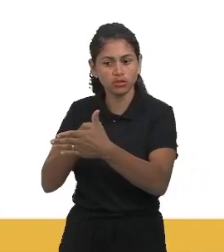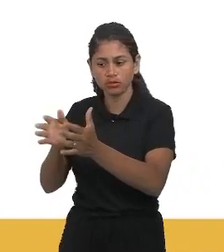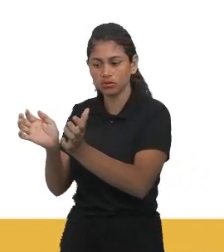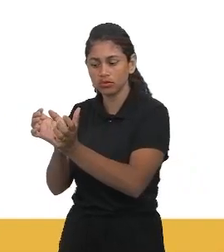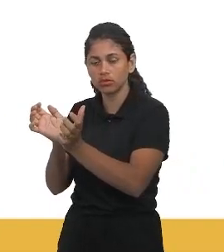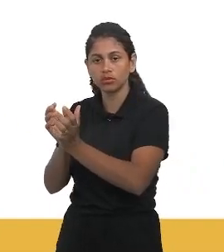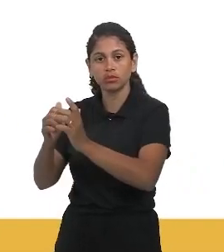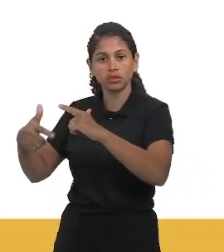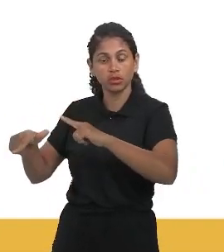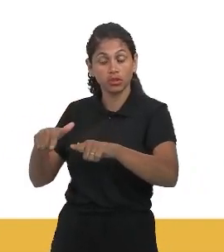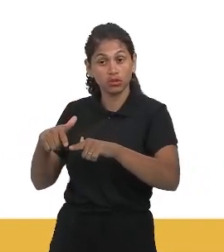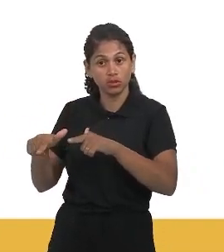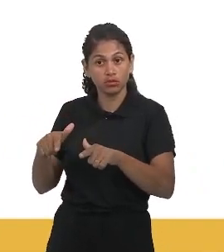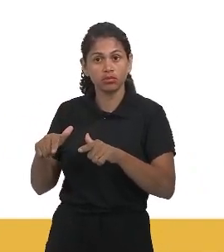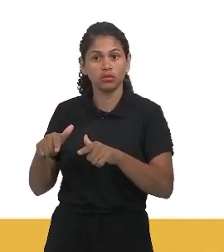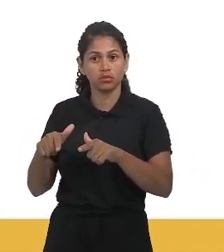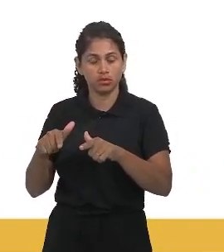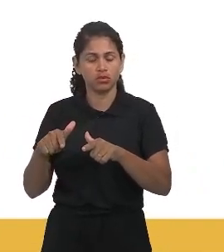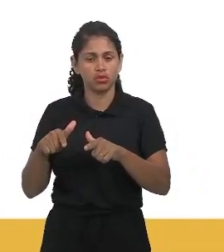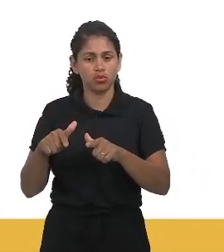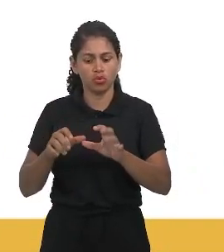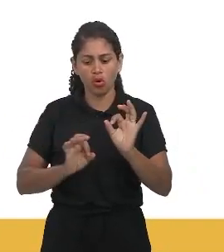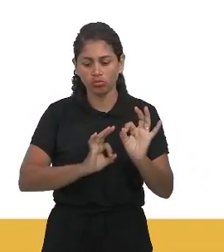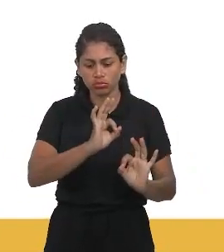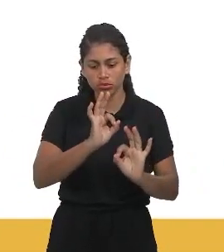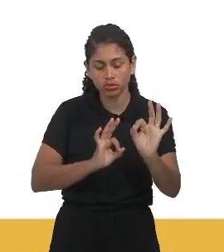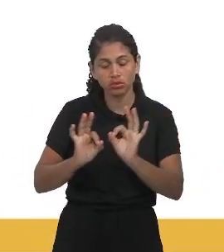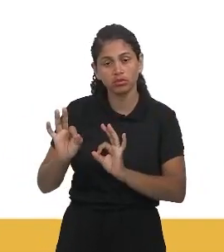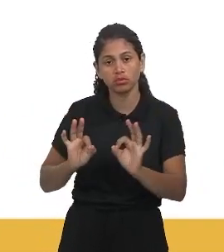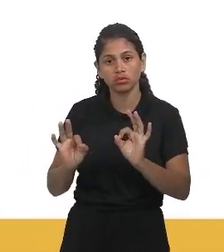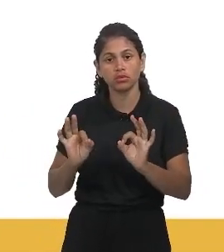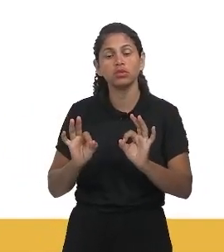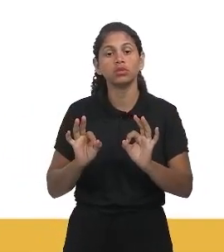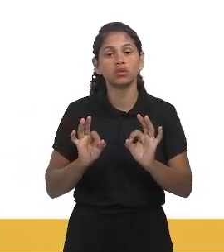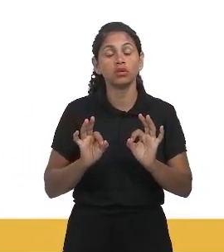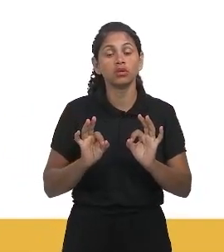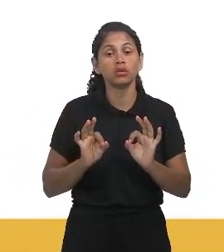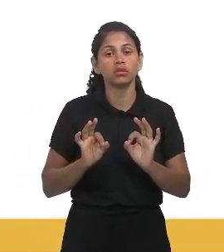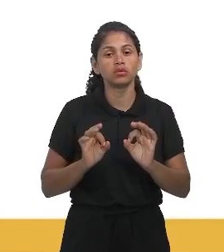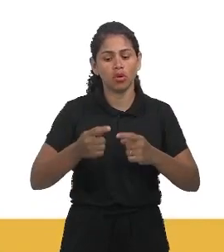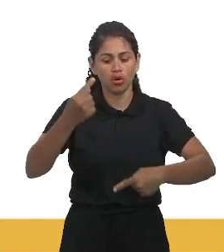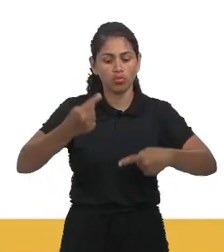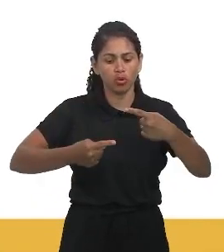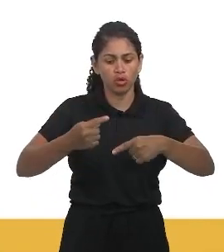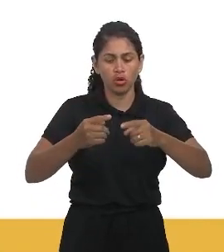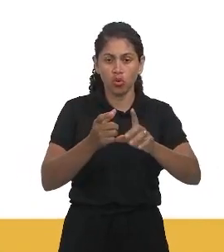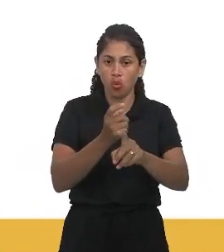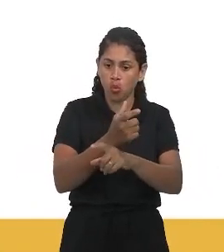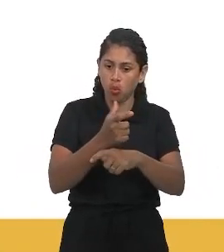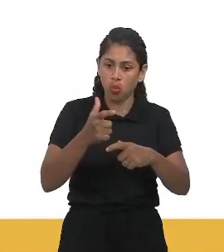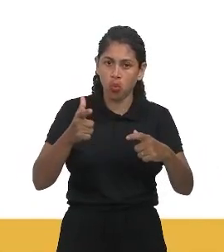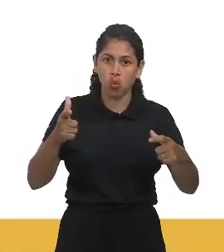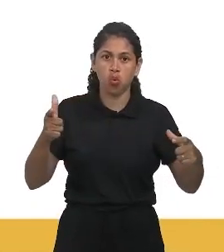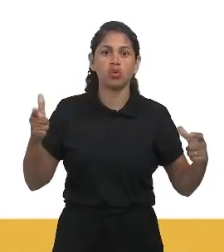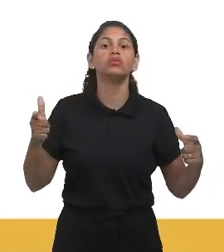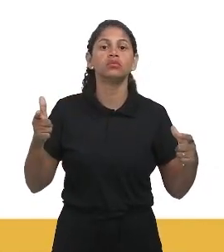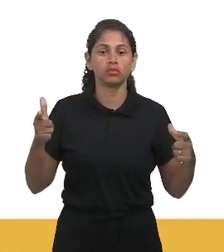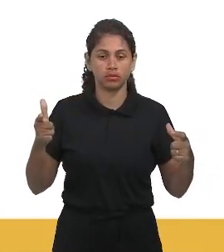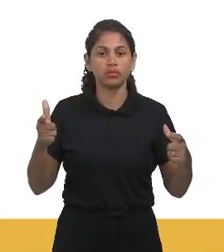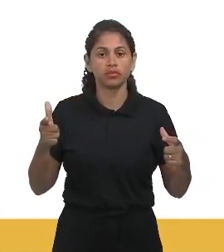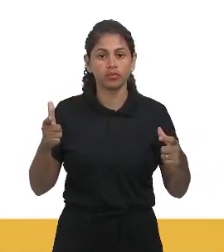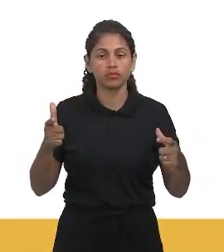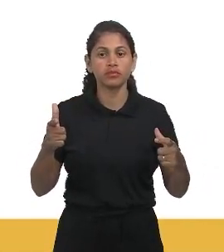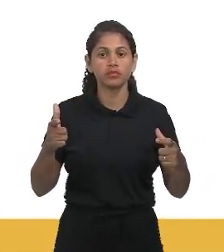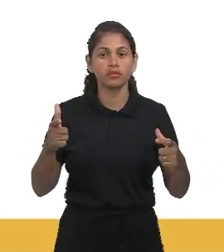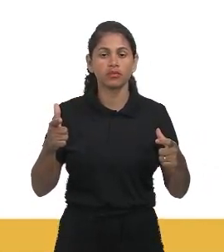controlar alguns aspectos do seu funcionamento, fazia com que as oposições políticas não aumentassem. Então, tratava ali de